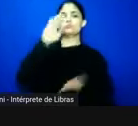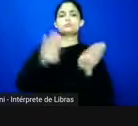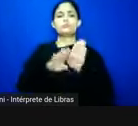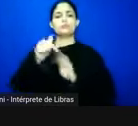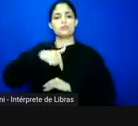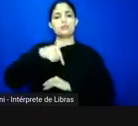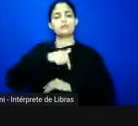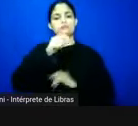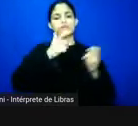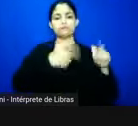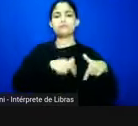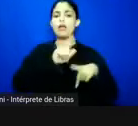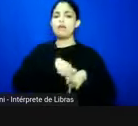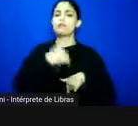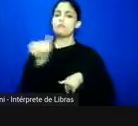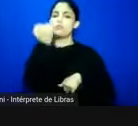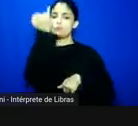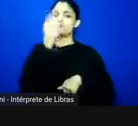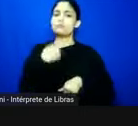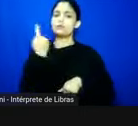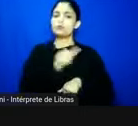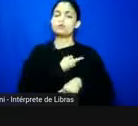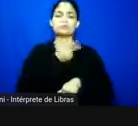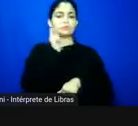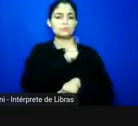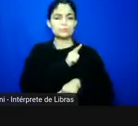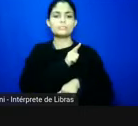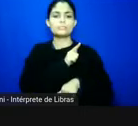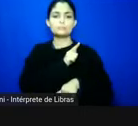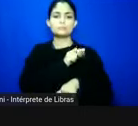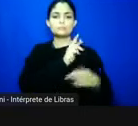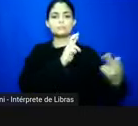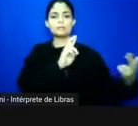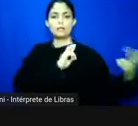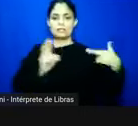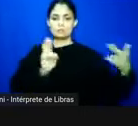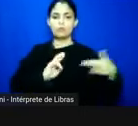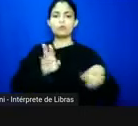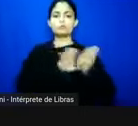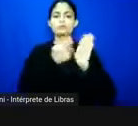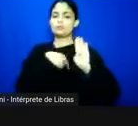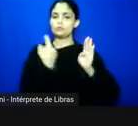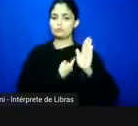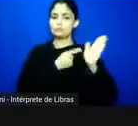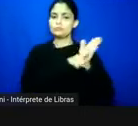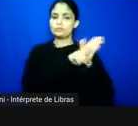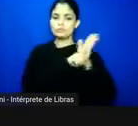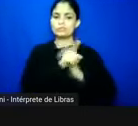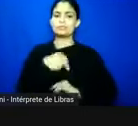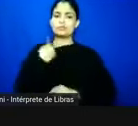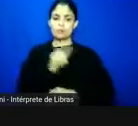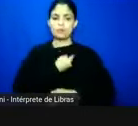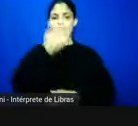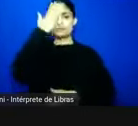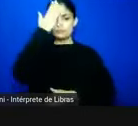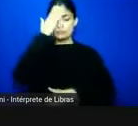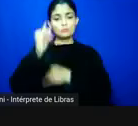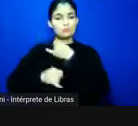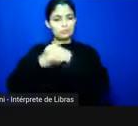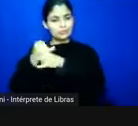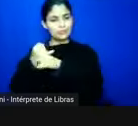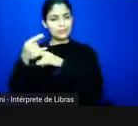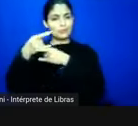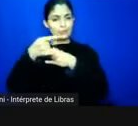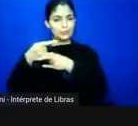universidade para a comunidade santamariense. A gente sabe que, por mais que seja online, ainda é um meio um pouco limitado, mas a gente